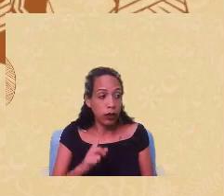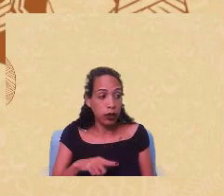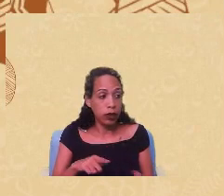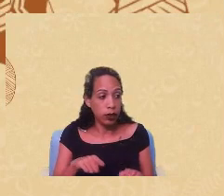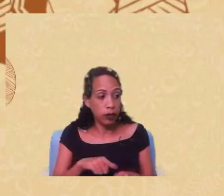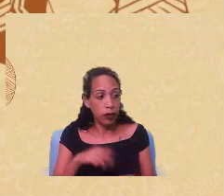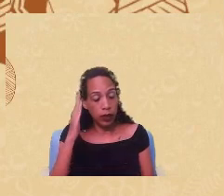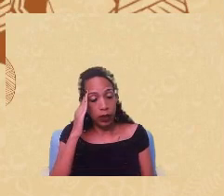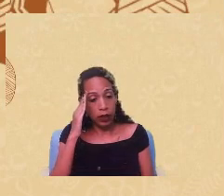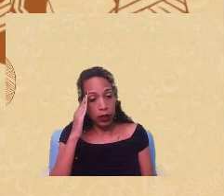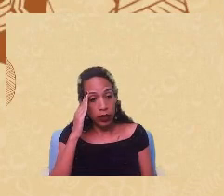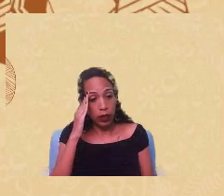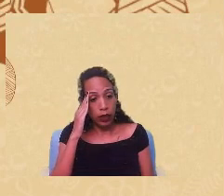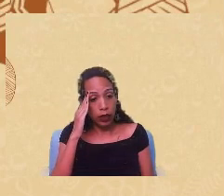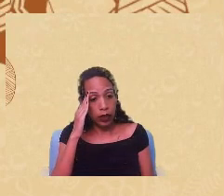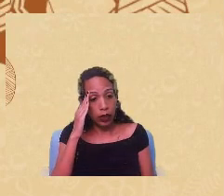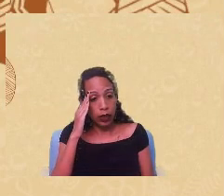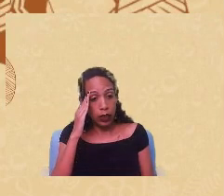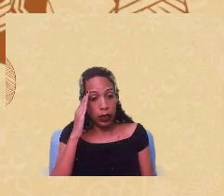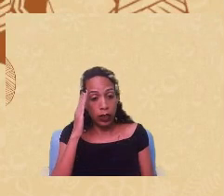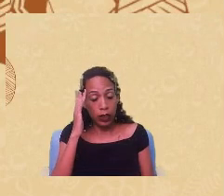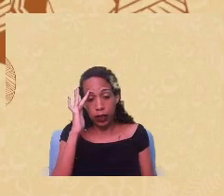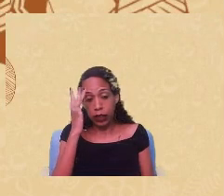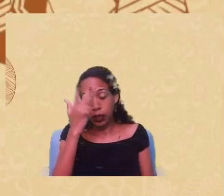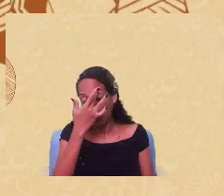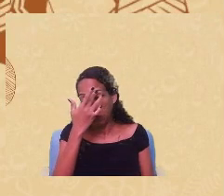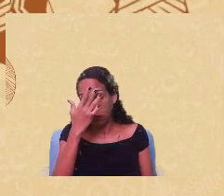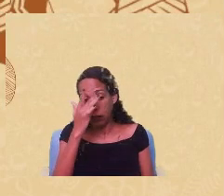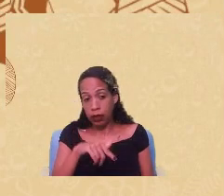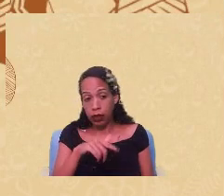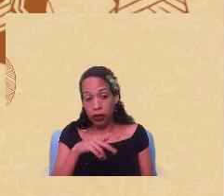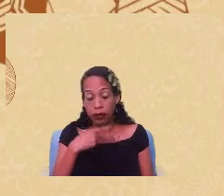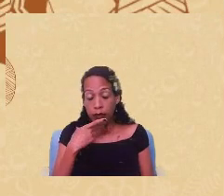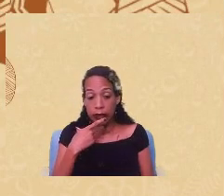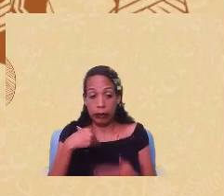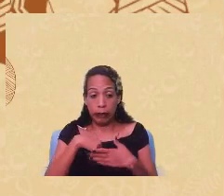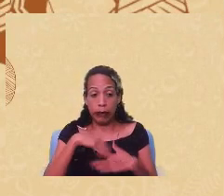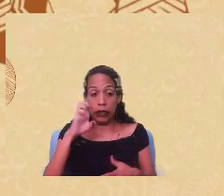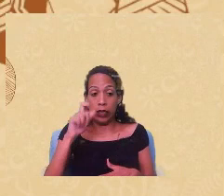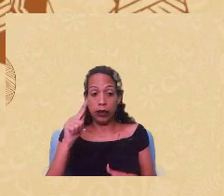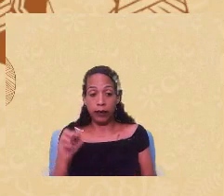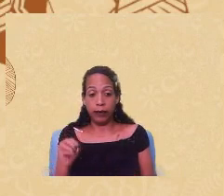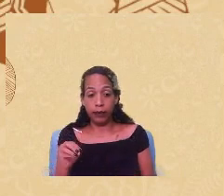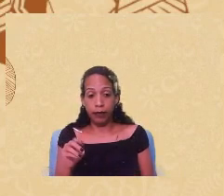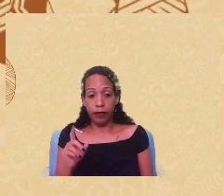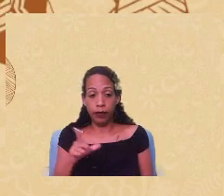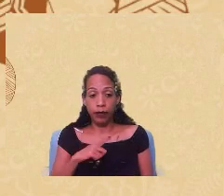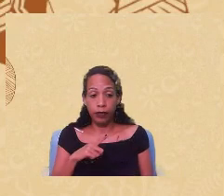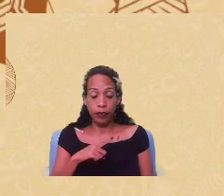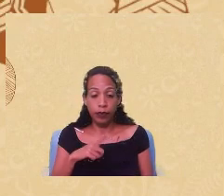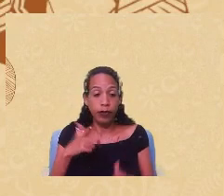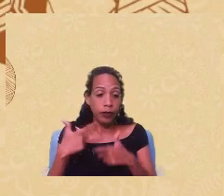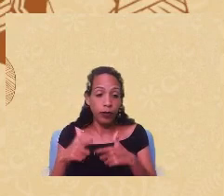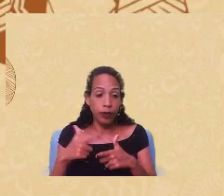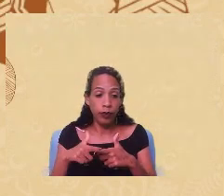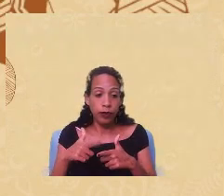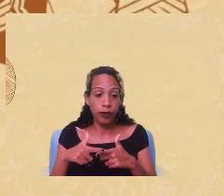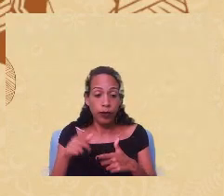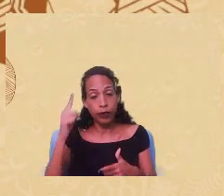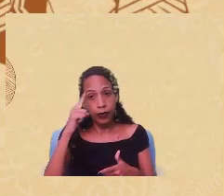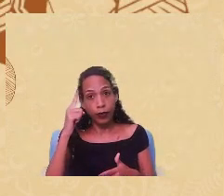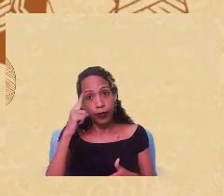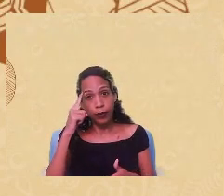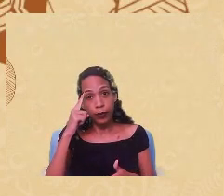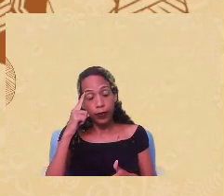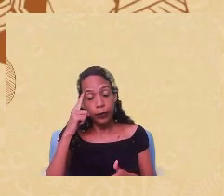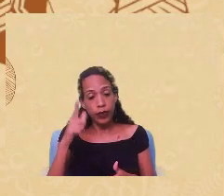que ela está dialogando com psicanálise mas ela está dialogando com psicanálise a partir da psicologia do ego e aí tem um problemão para pensar isso assim porque tem um